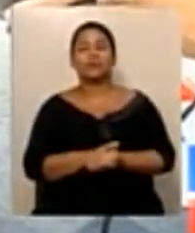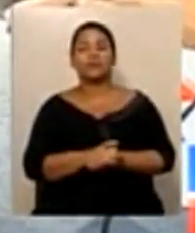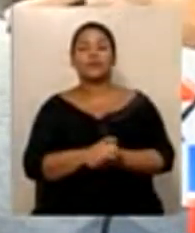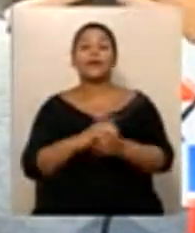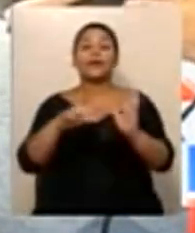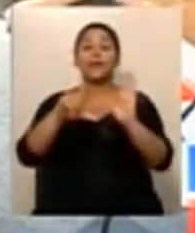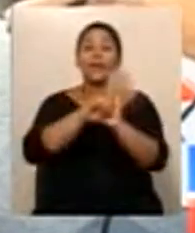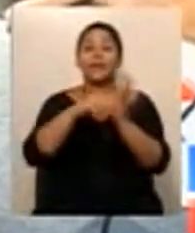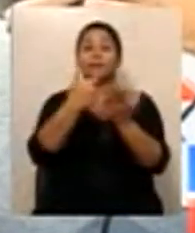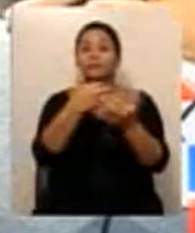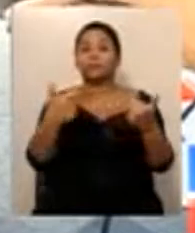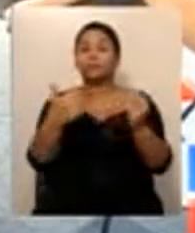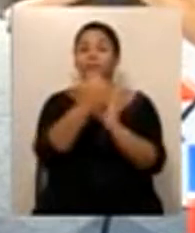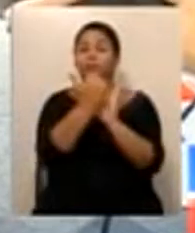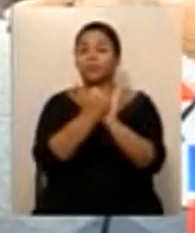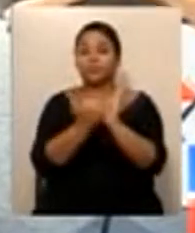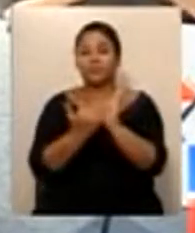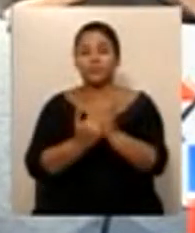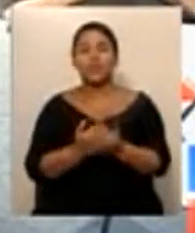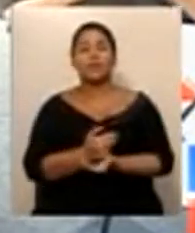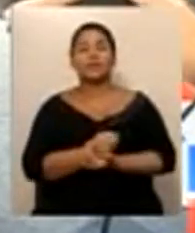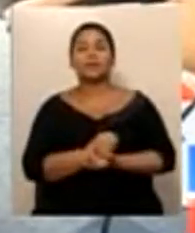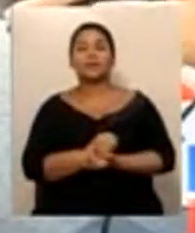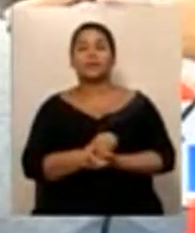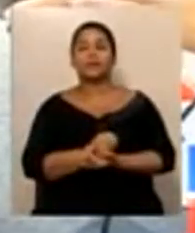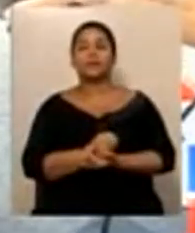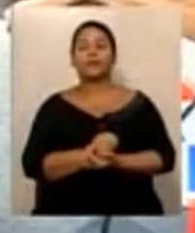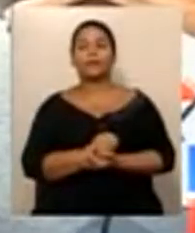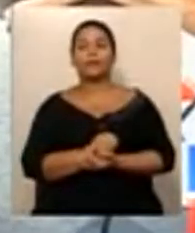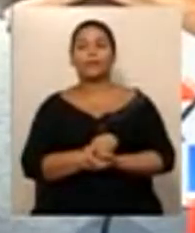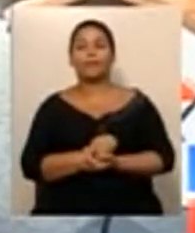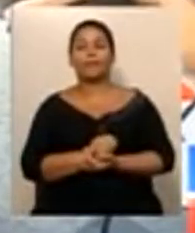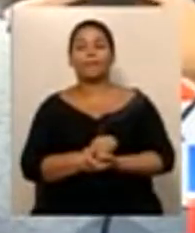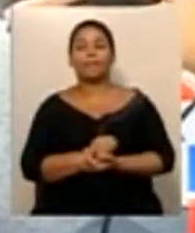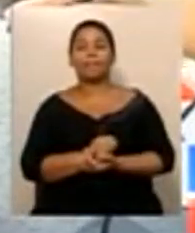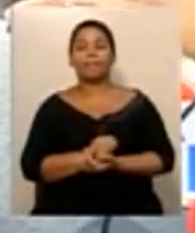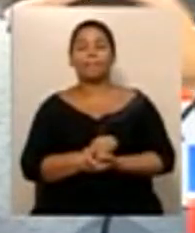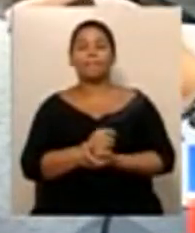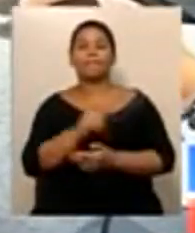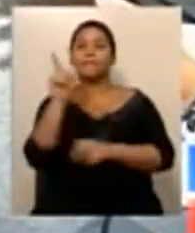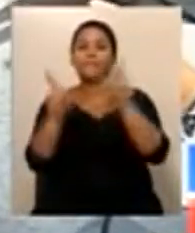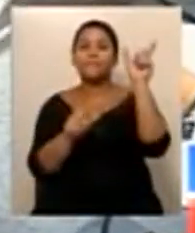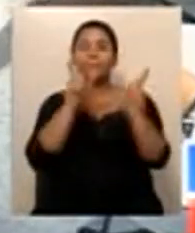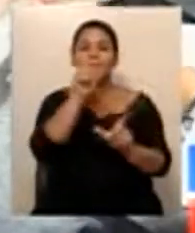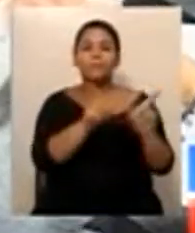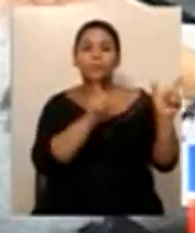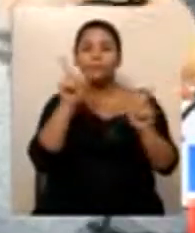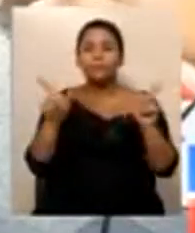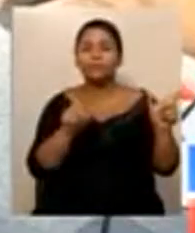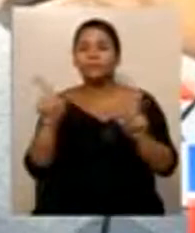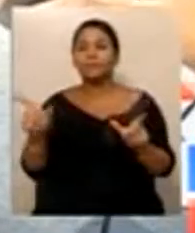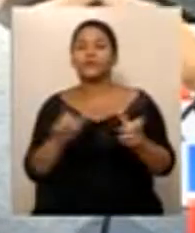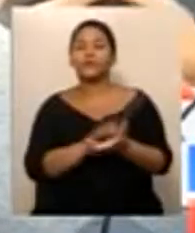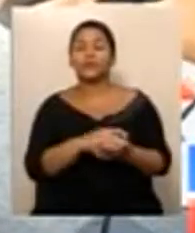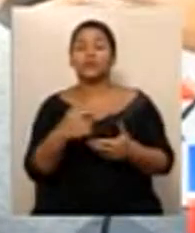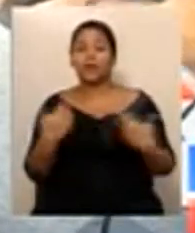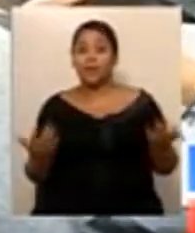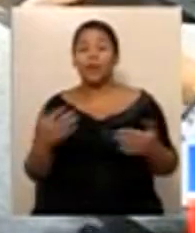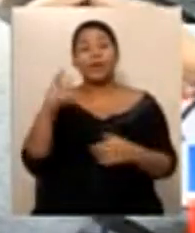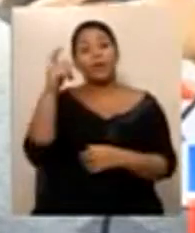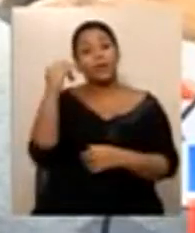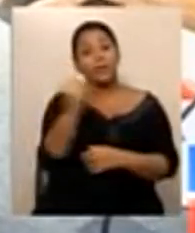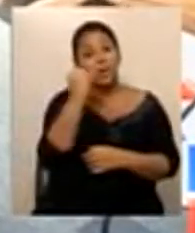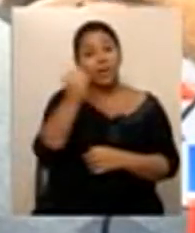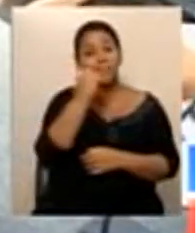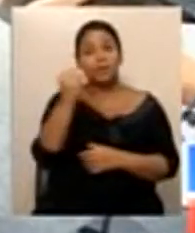apartado, em você pode eleger cada um para a titularidade de cada cargo. Então, neste bujo, seria interessante que V.